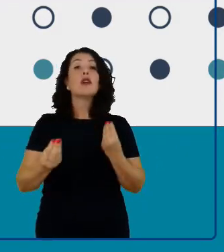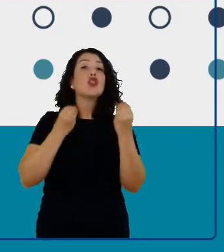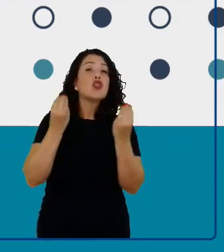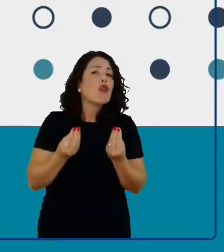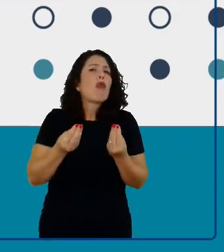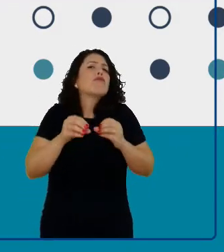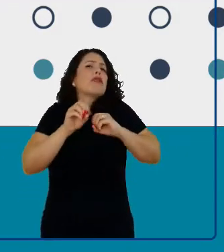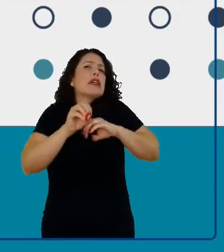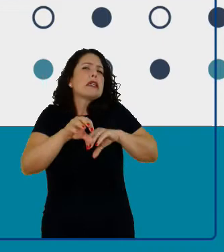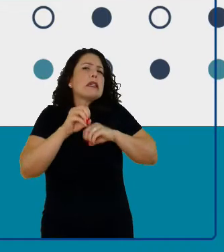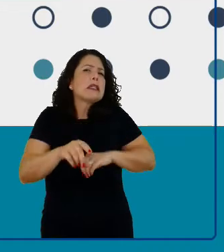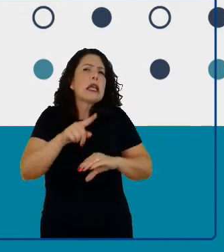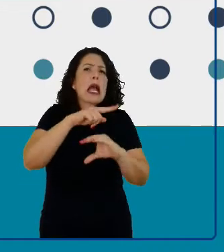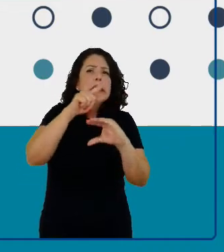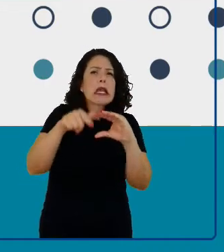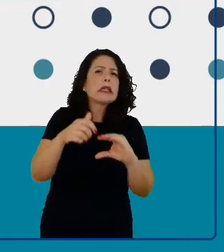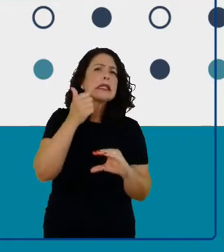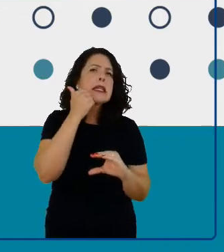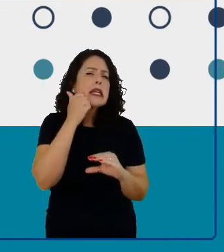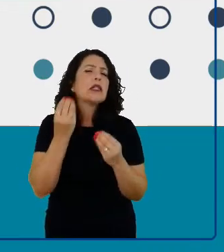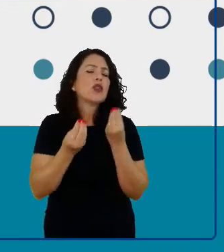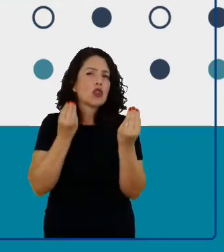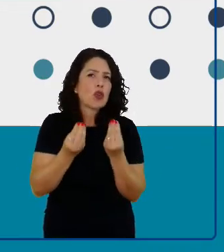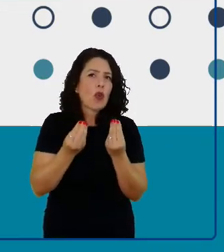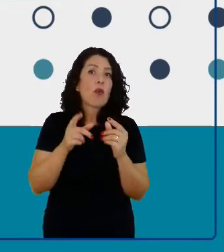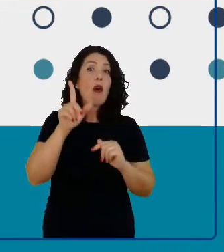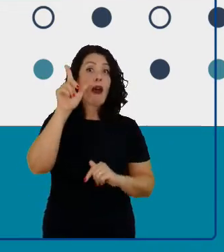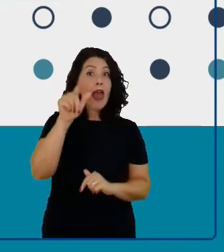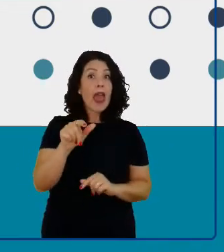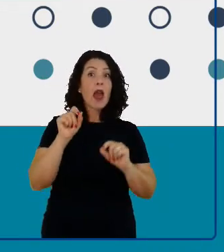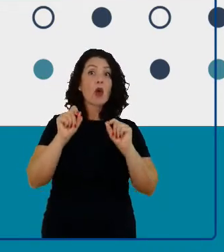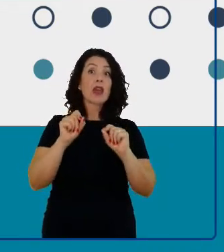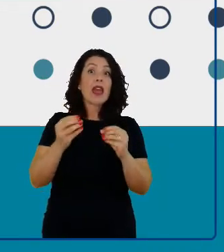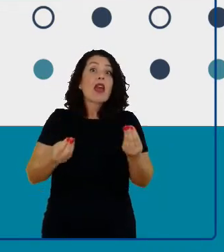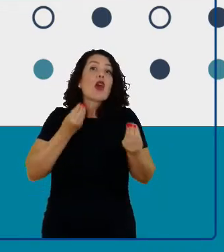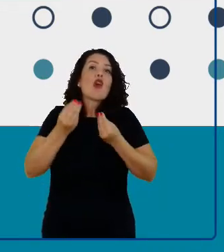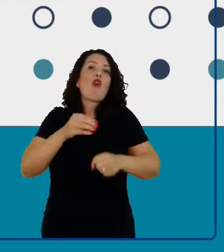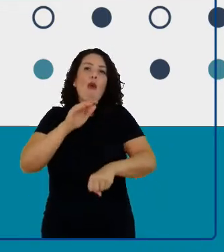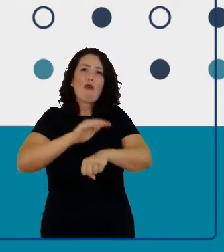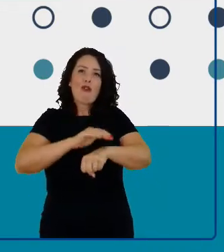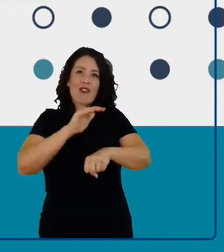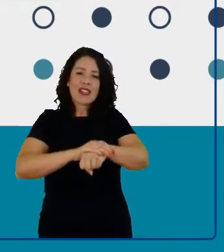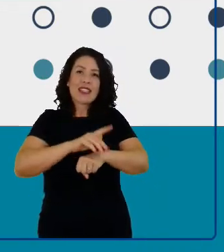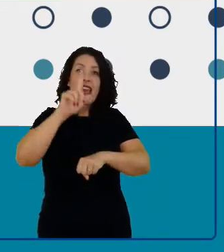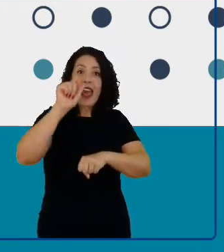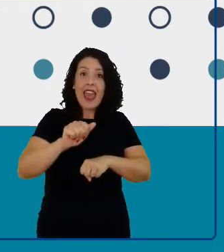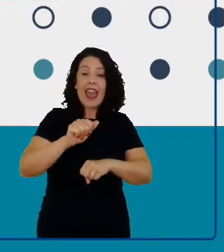acho que o mais importante é dizer que a abordagem é das ciências em gerais,